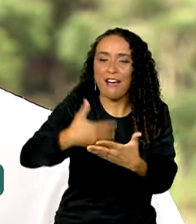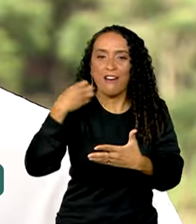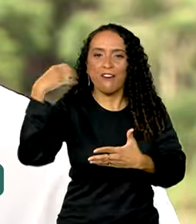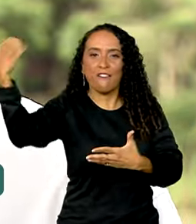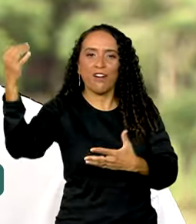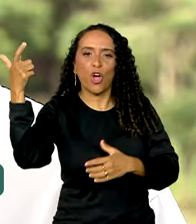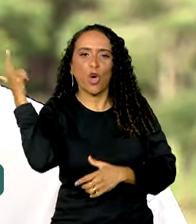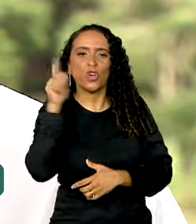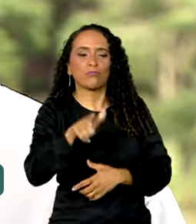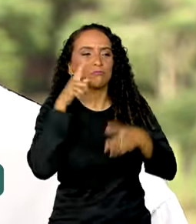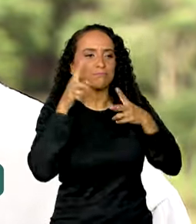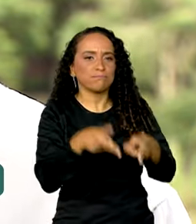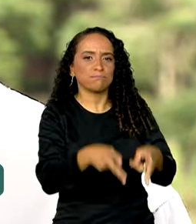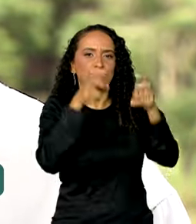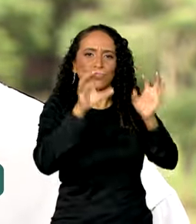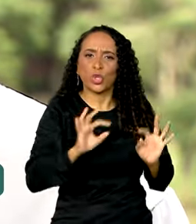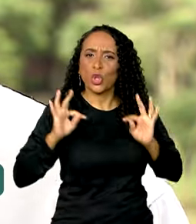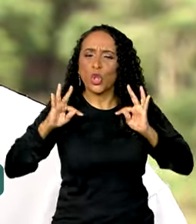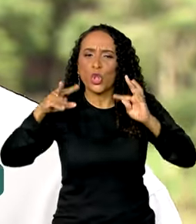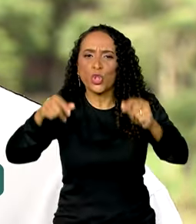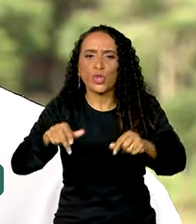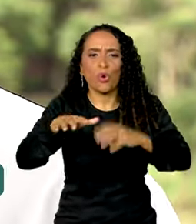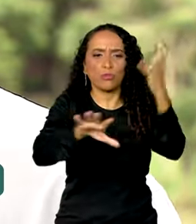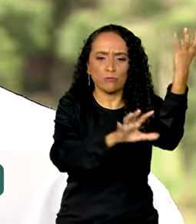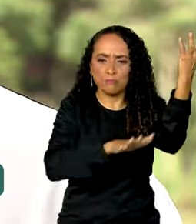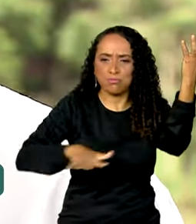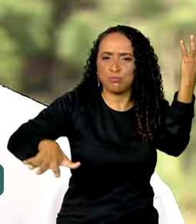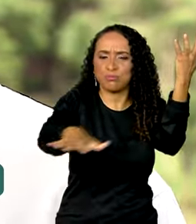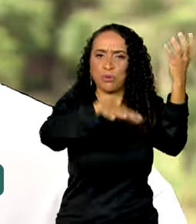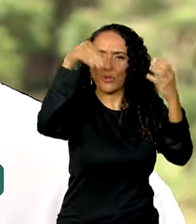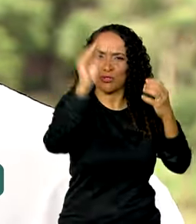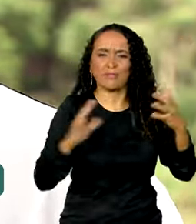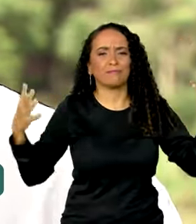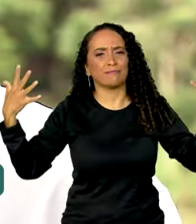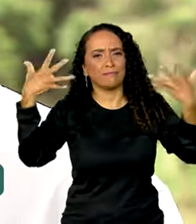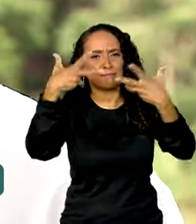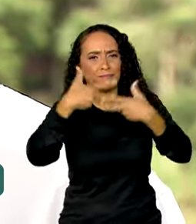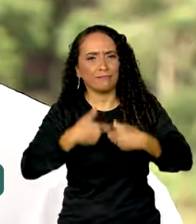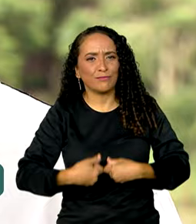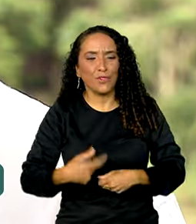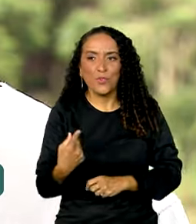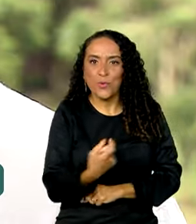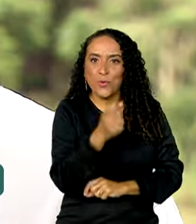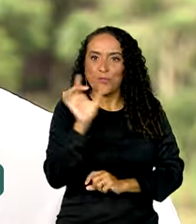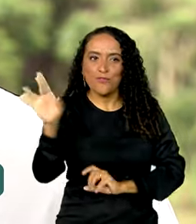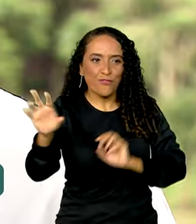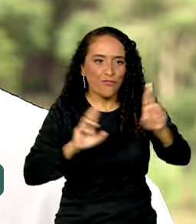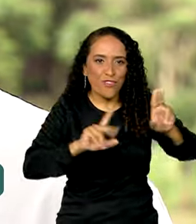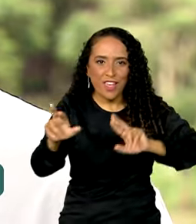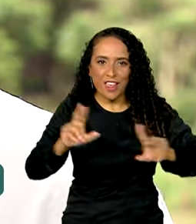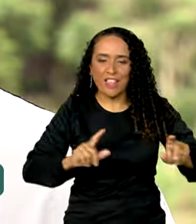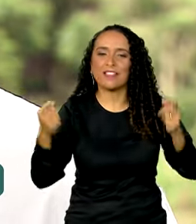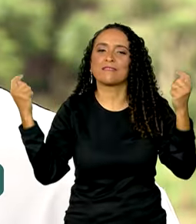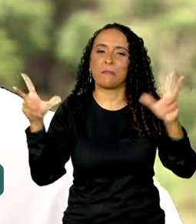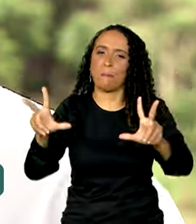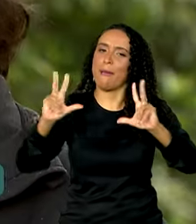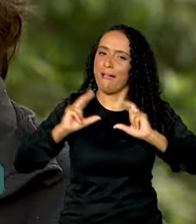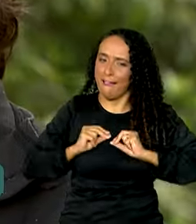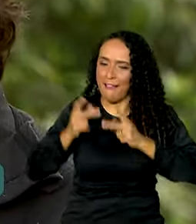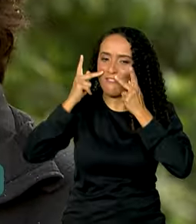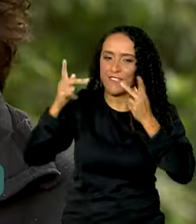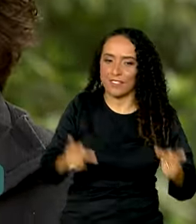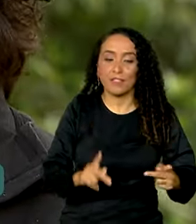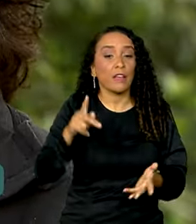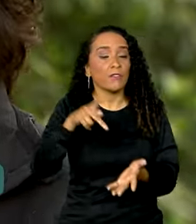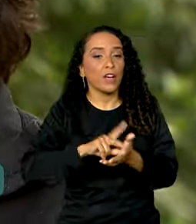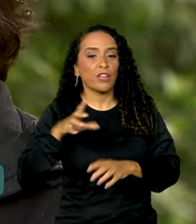a gente conseguiu ver que todos os parques nacionais são belos, são singulares, eles merecem a nossa visitação. Na